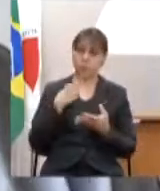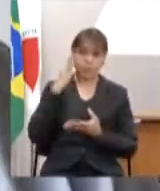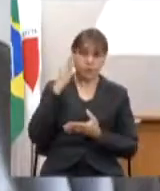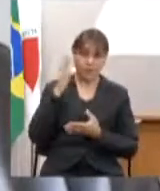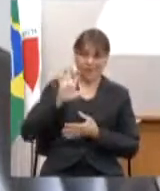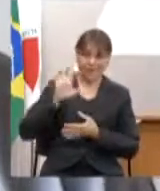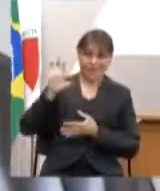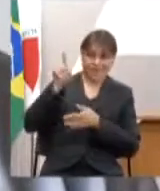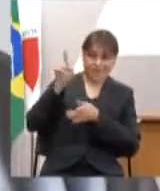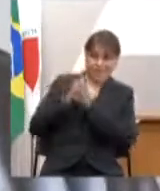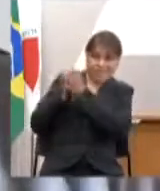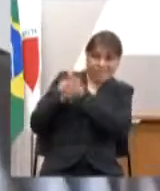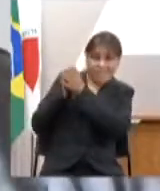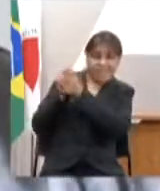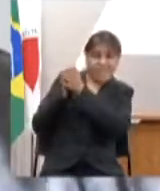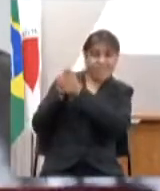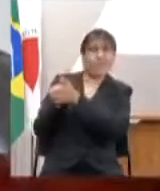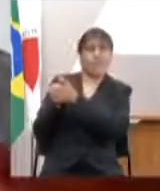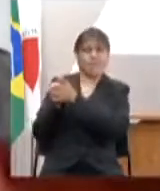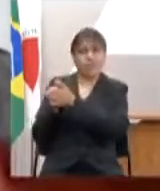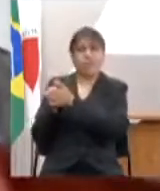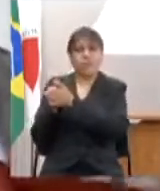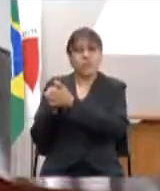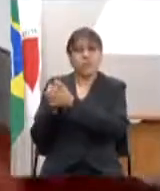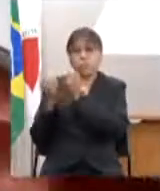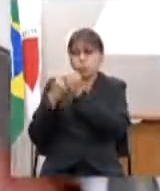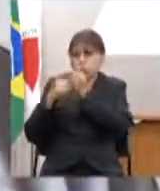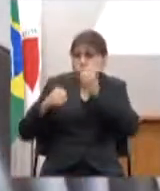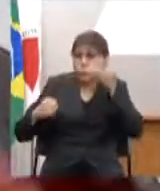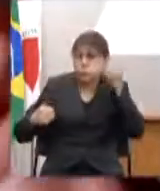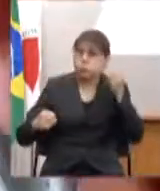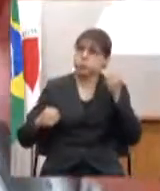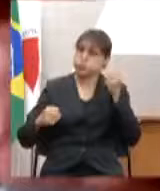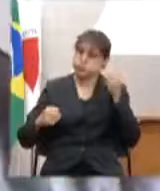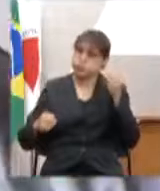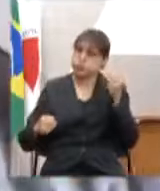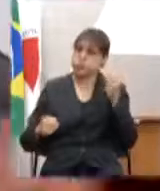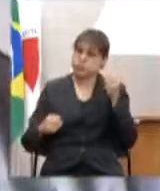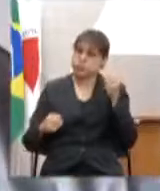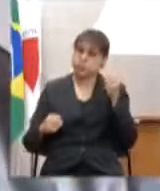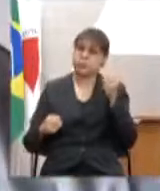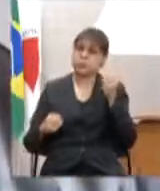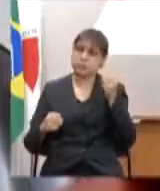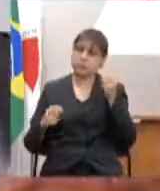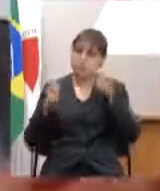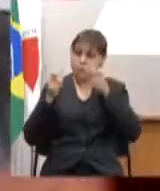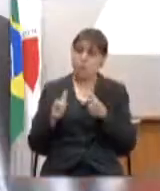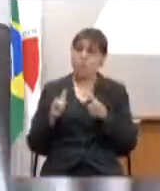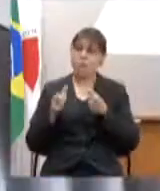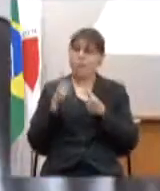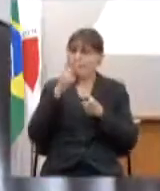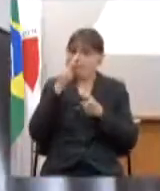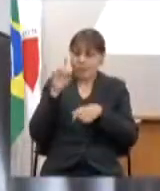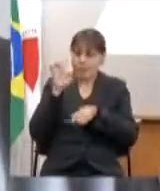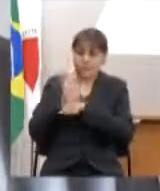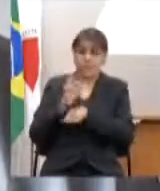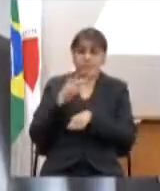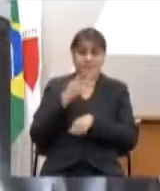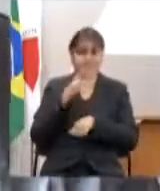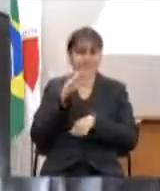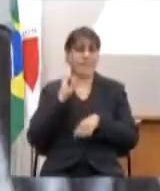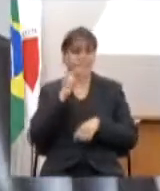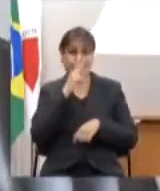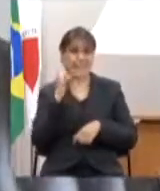Actiônia é uma região muito grande é praticamente um estado a gente fala que Minas é um país